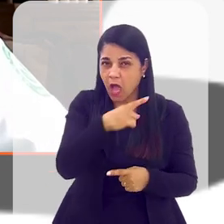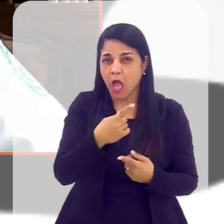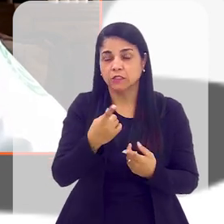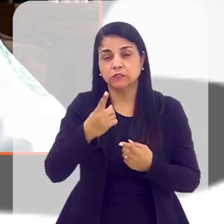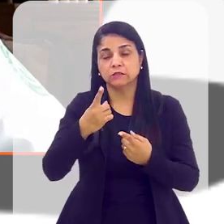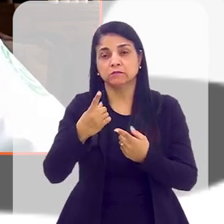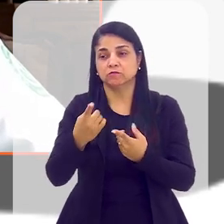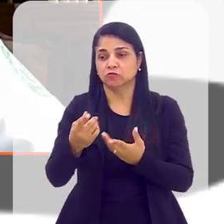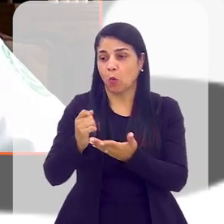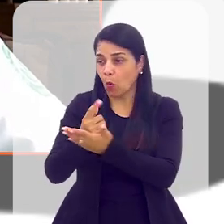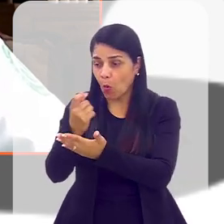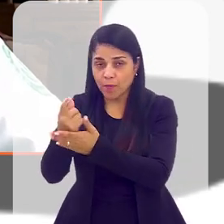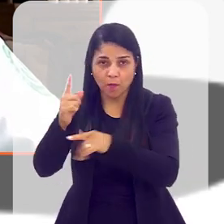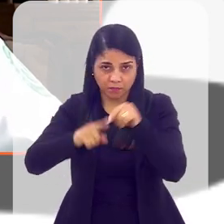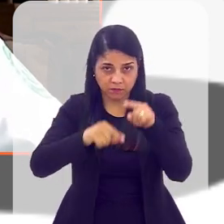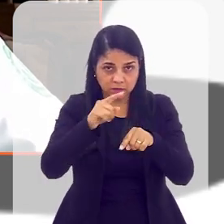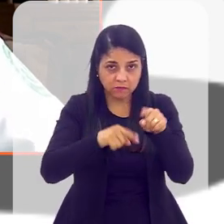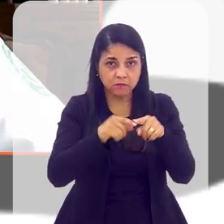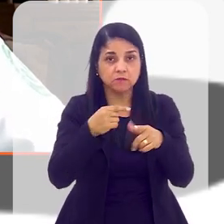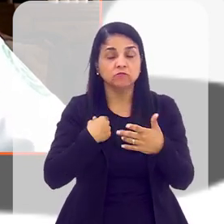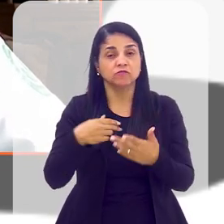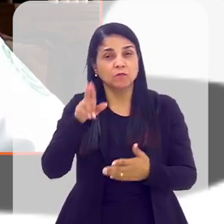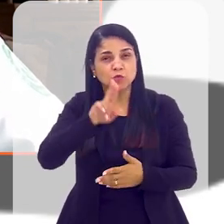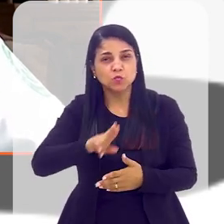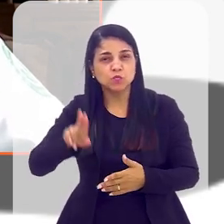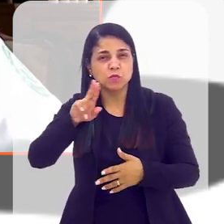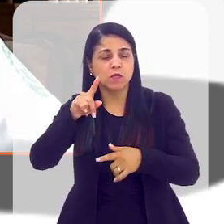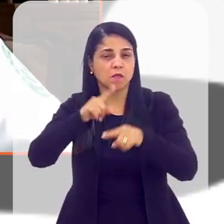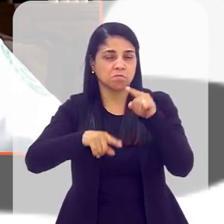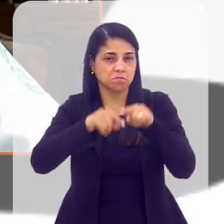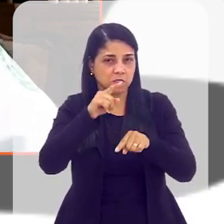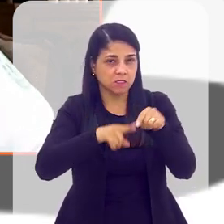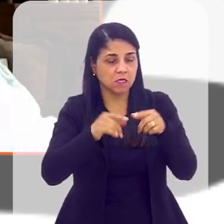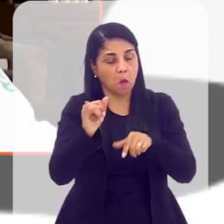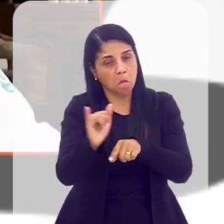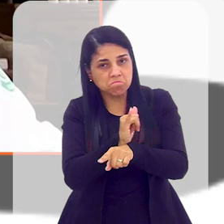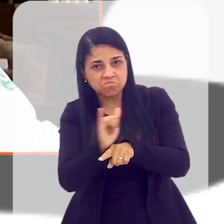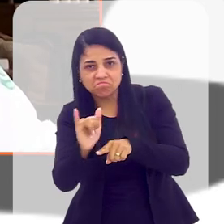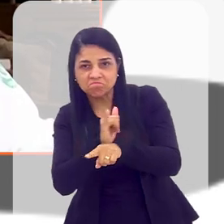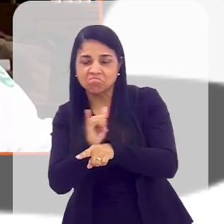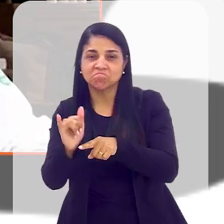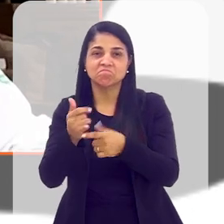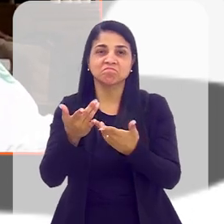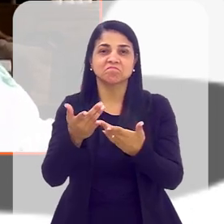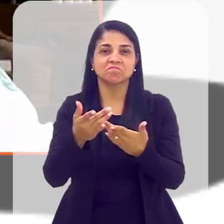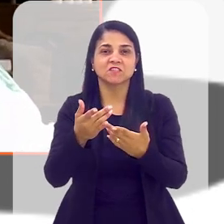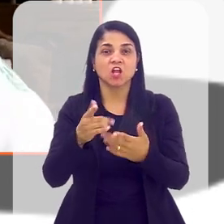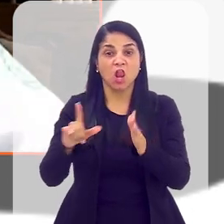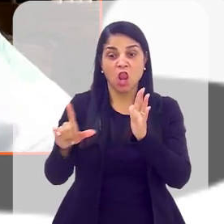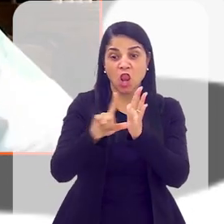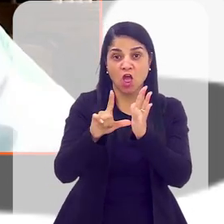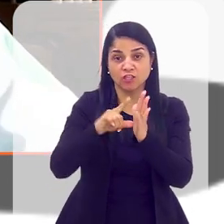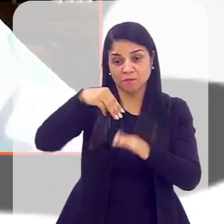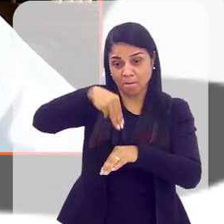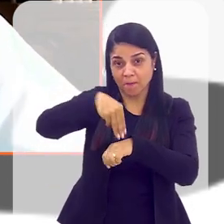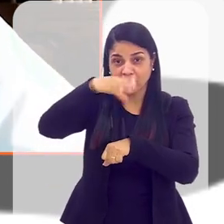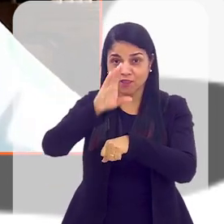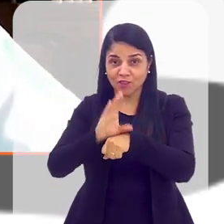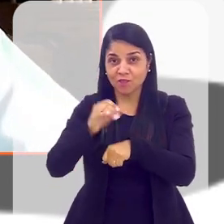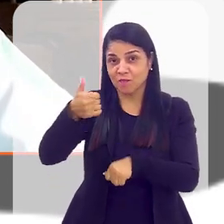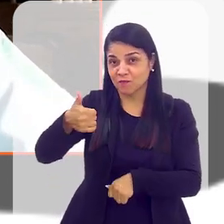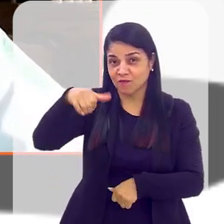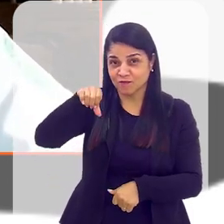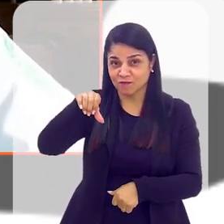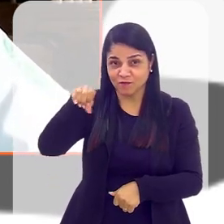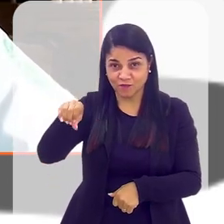porque ninguém conhecia o produto. Tivemos que usar produtos alternativos. Fizemos lojas do McDonald's em